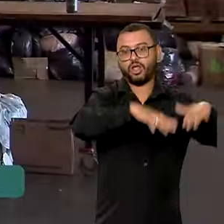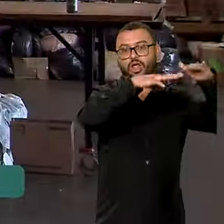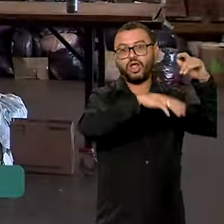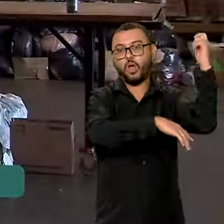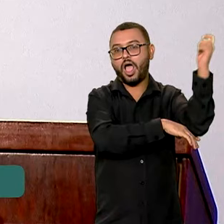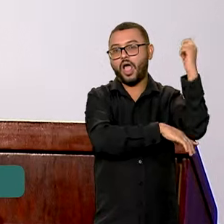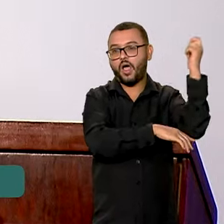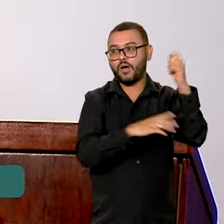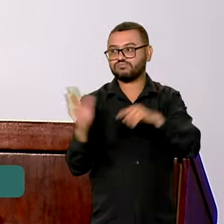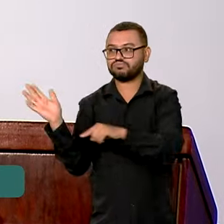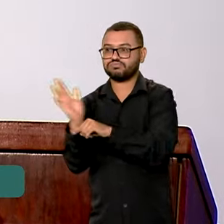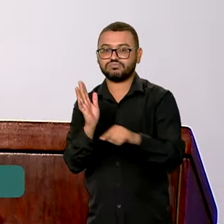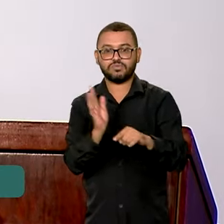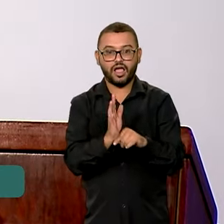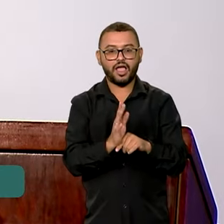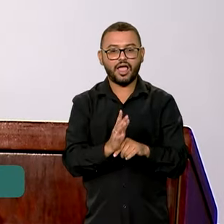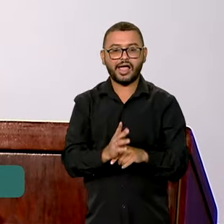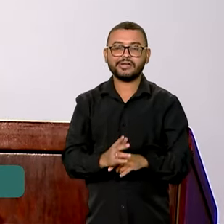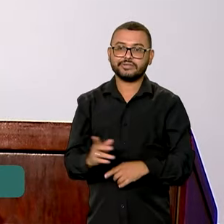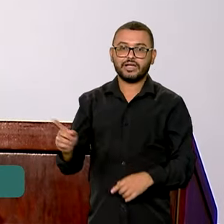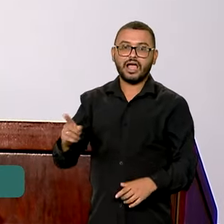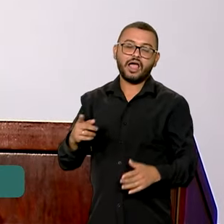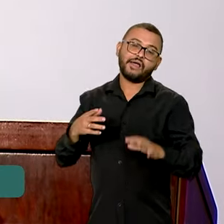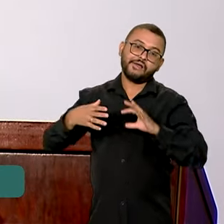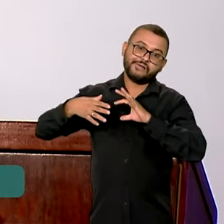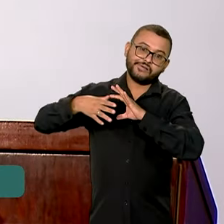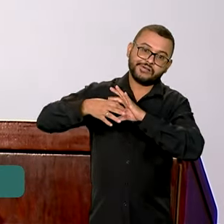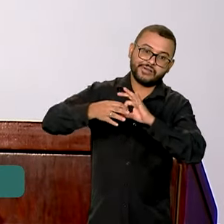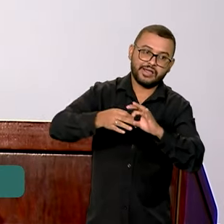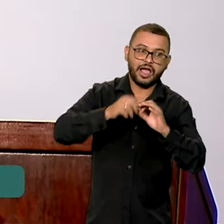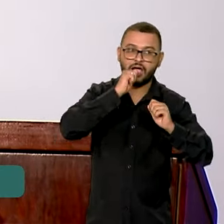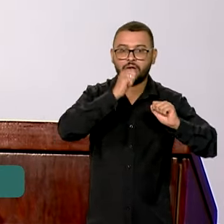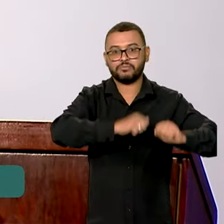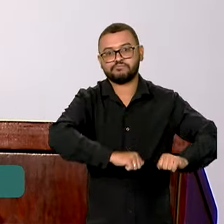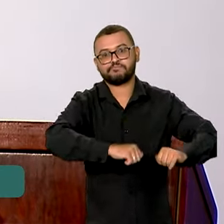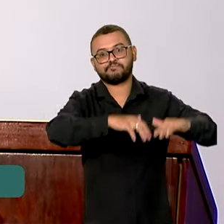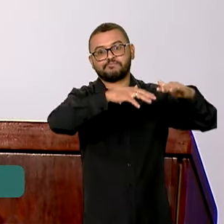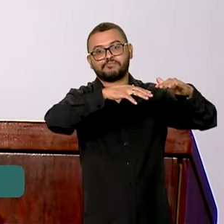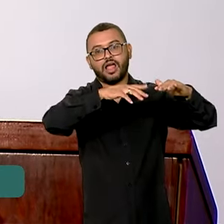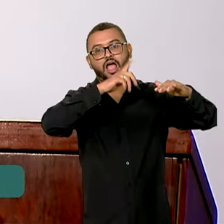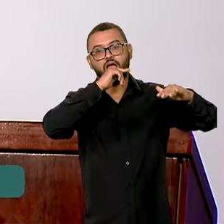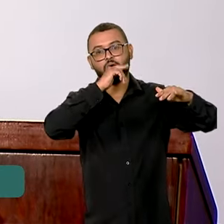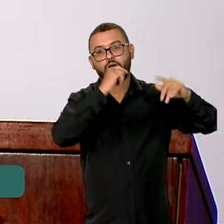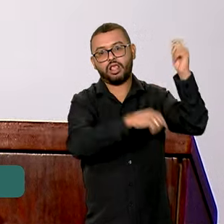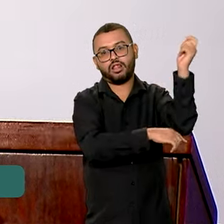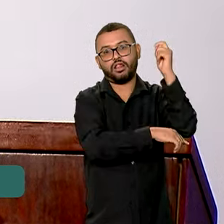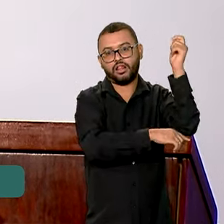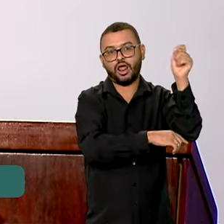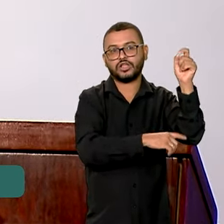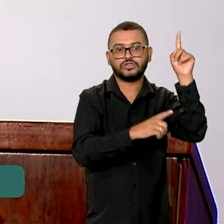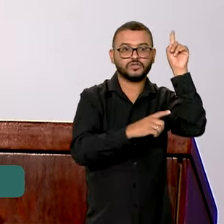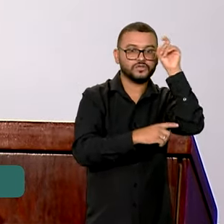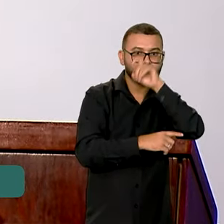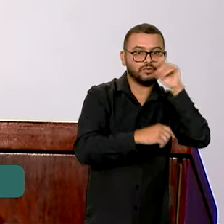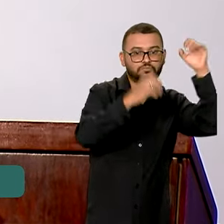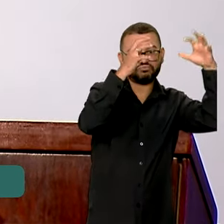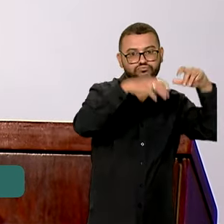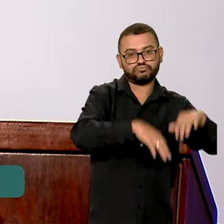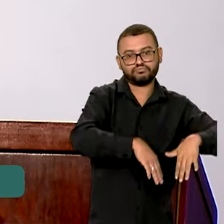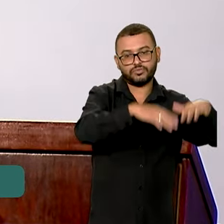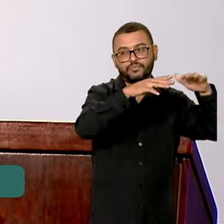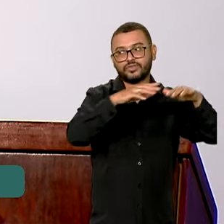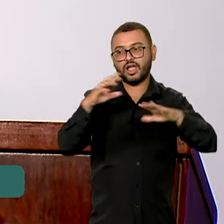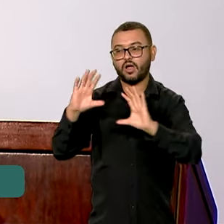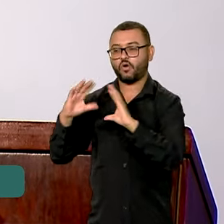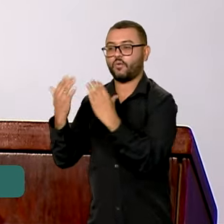Grande do Sul. No trágico contexto das enchentes que atingiram o estado do Rio Grande do Sul, essa comunidade